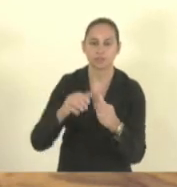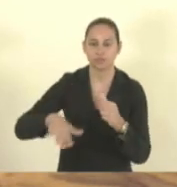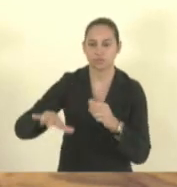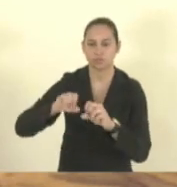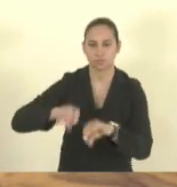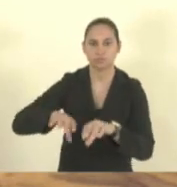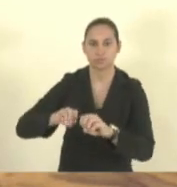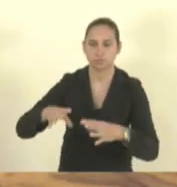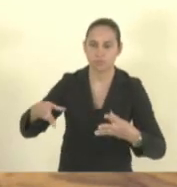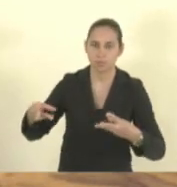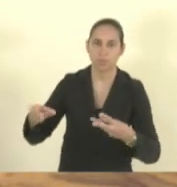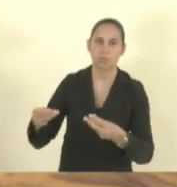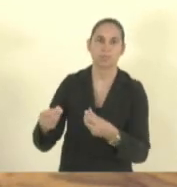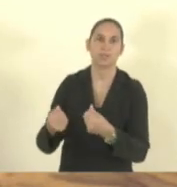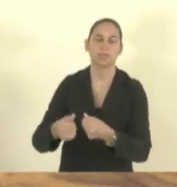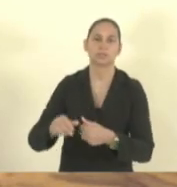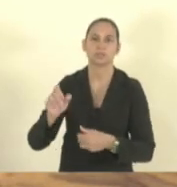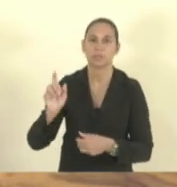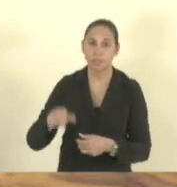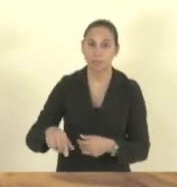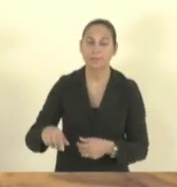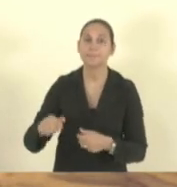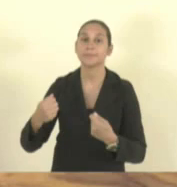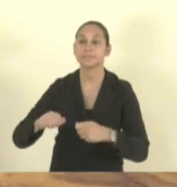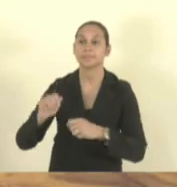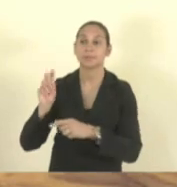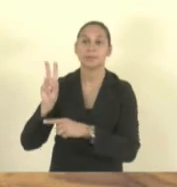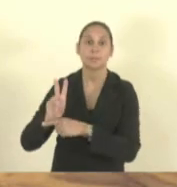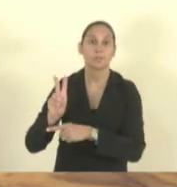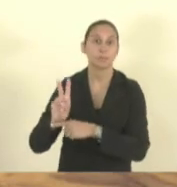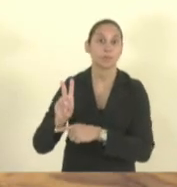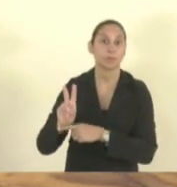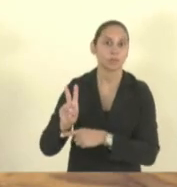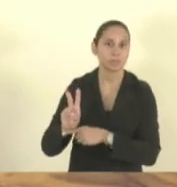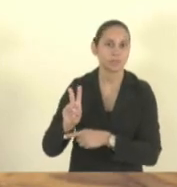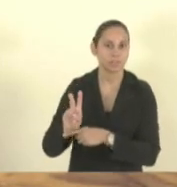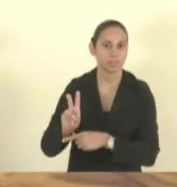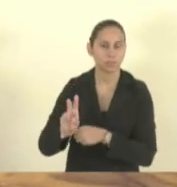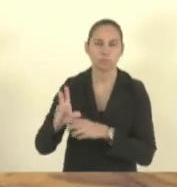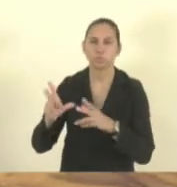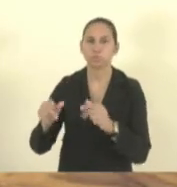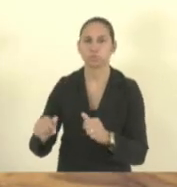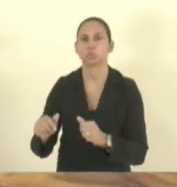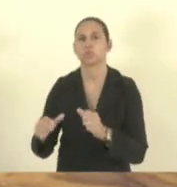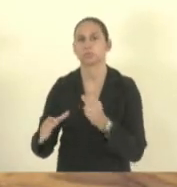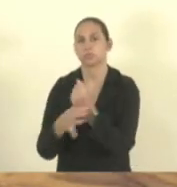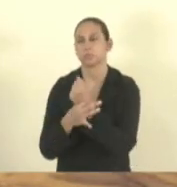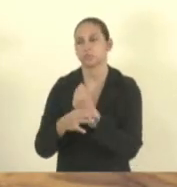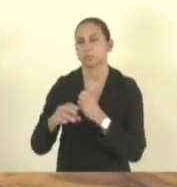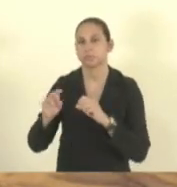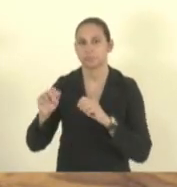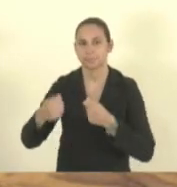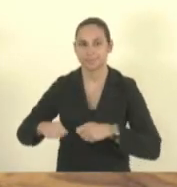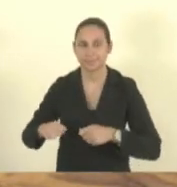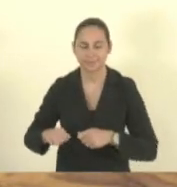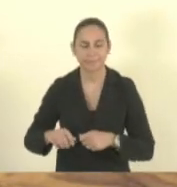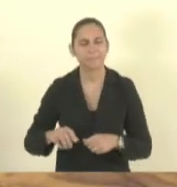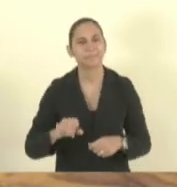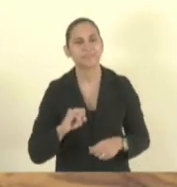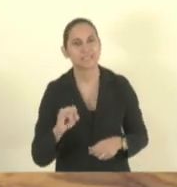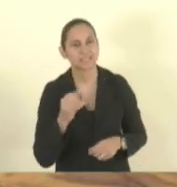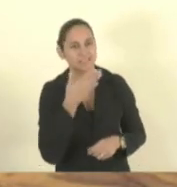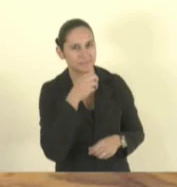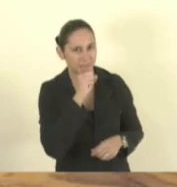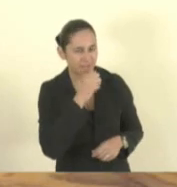colocando-o a salvo de toda violência, negligência e discriminação. Mas aí quando o pai vai lá questionar por que o